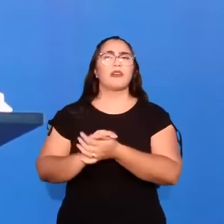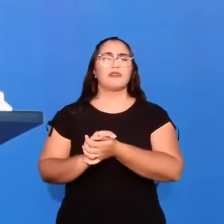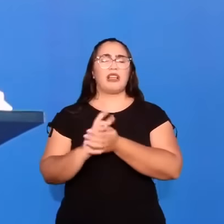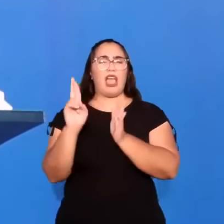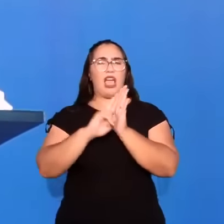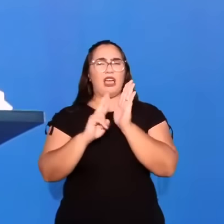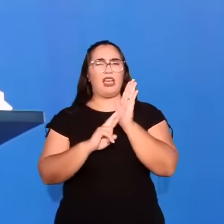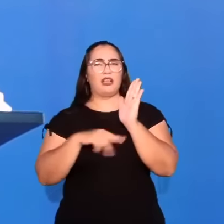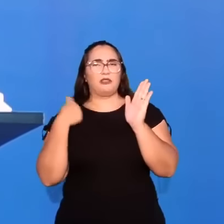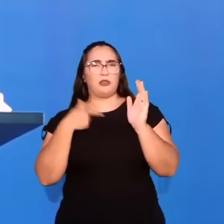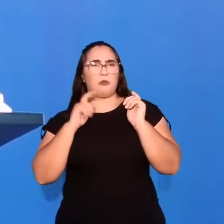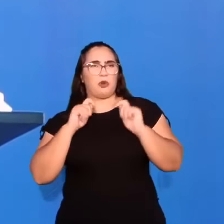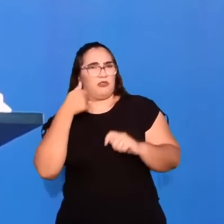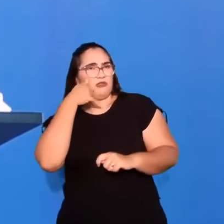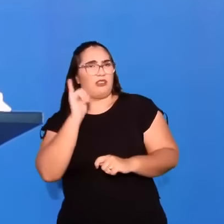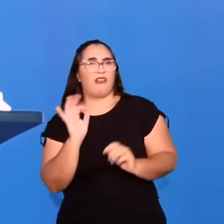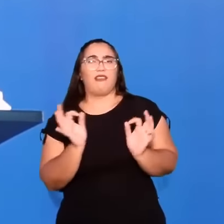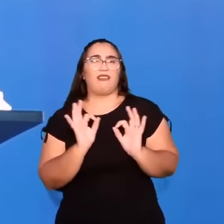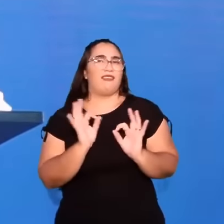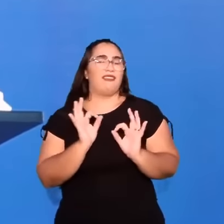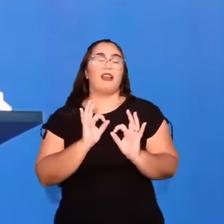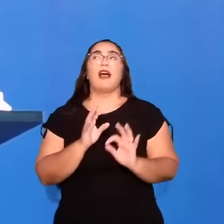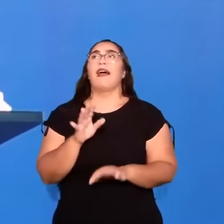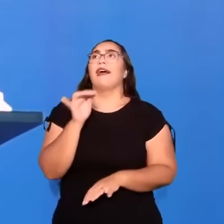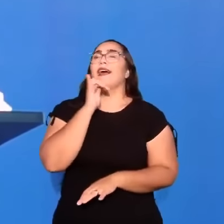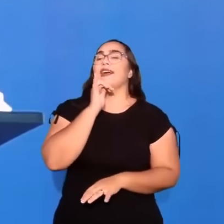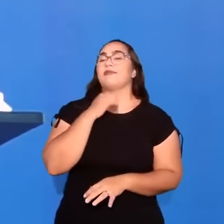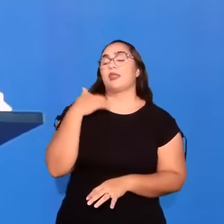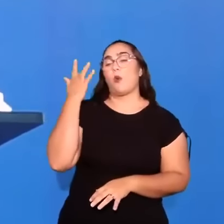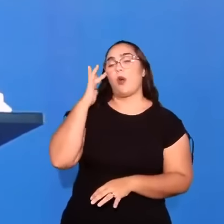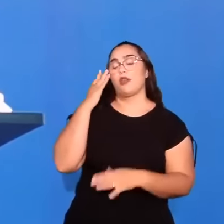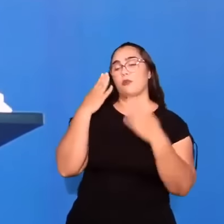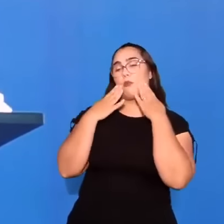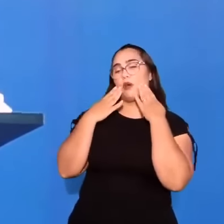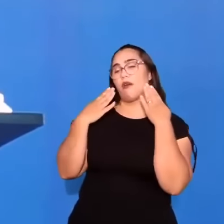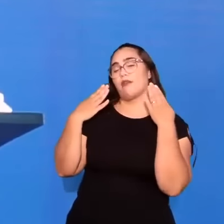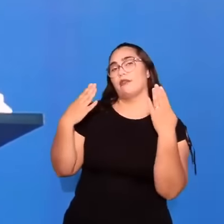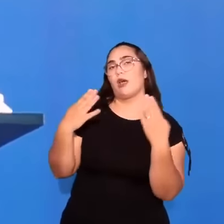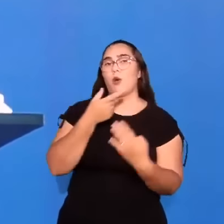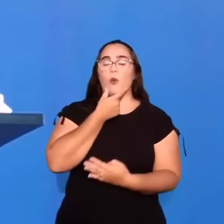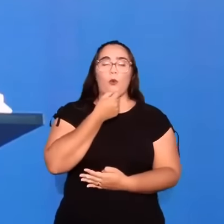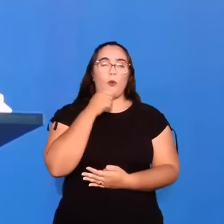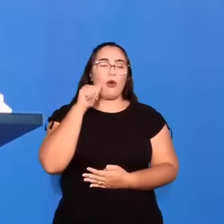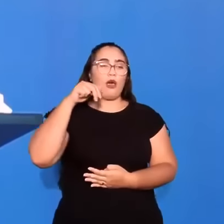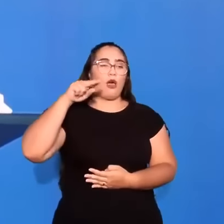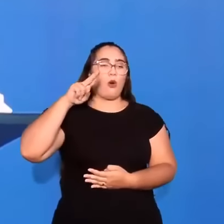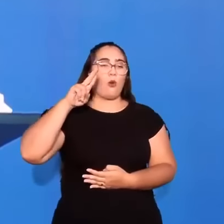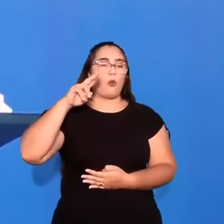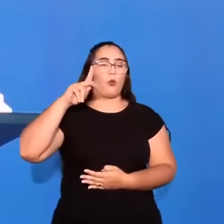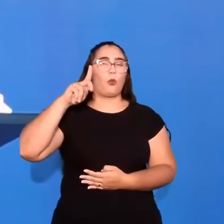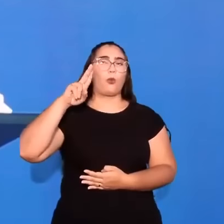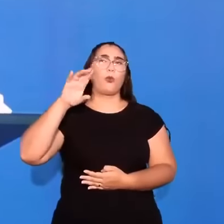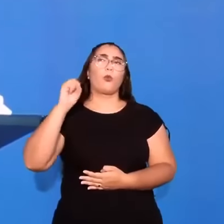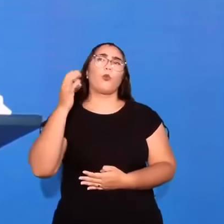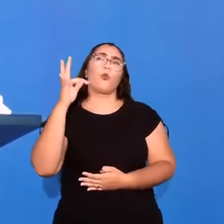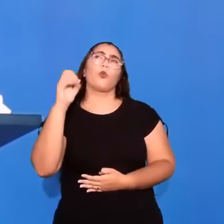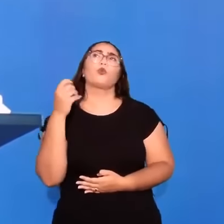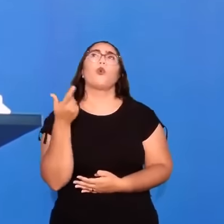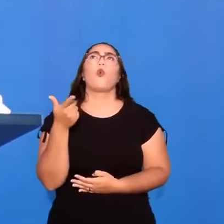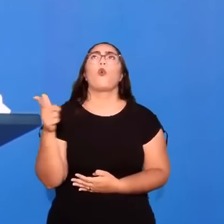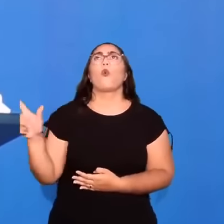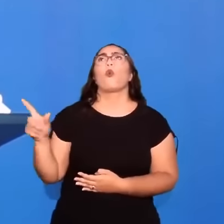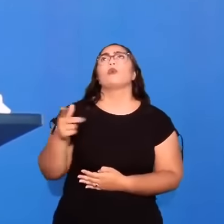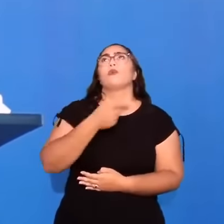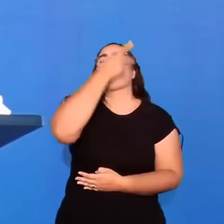regra. Não tem assim. Ah, eu acho que o padrão que o doutor Augustus está. Com o John MacArthur. Com o Paul